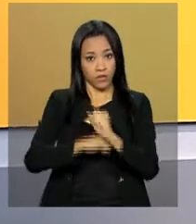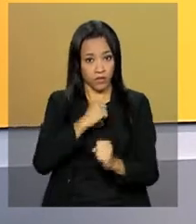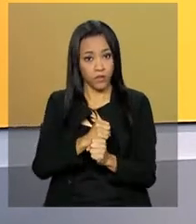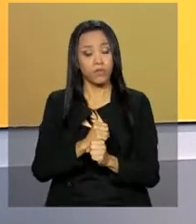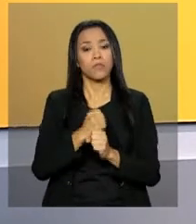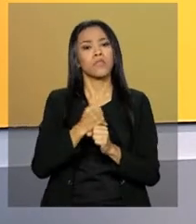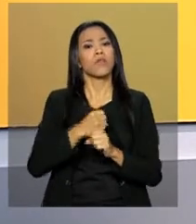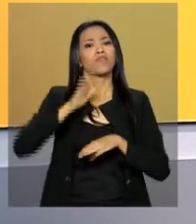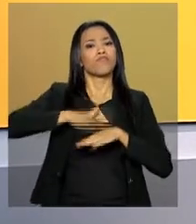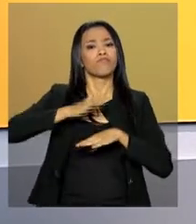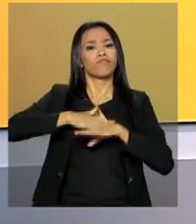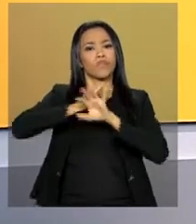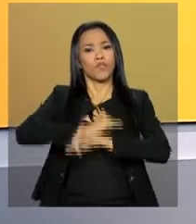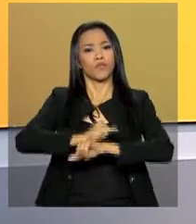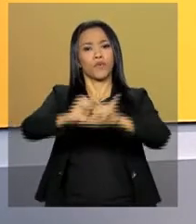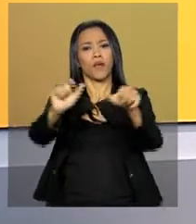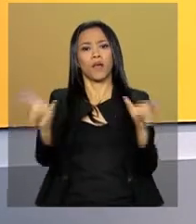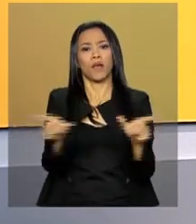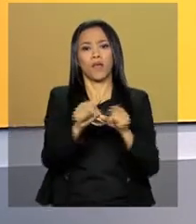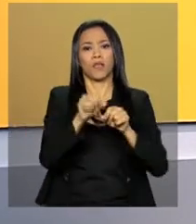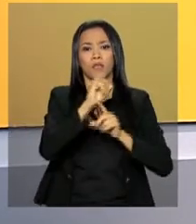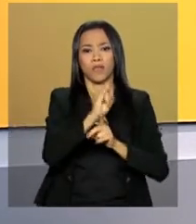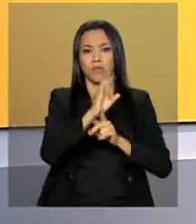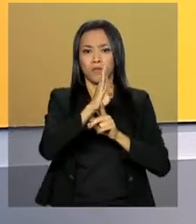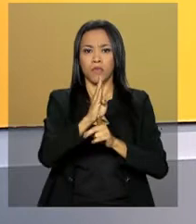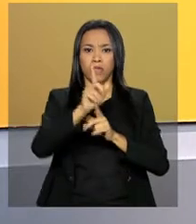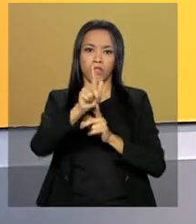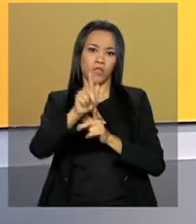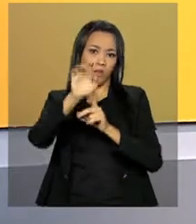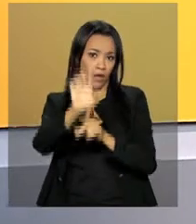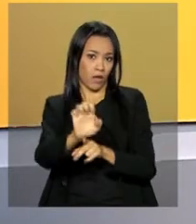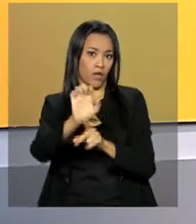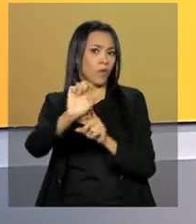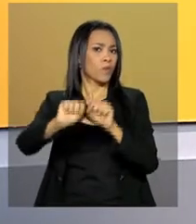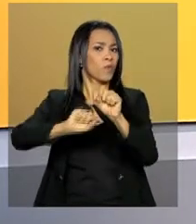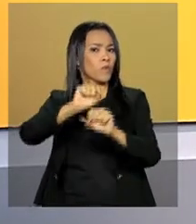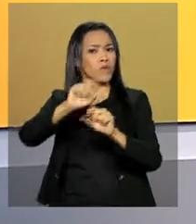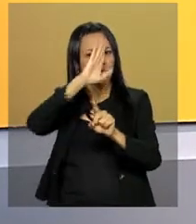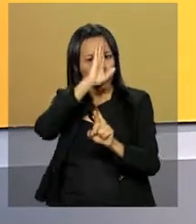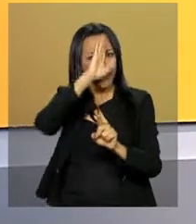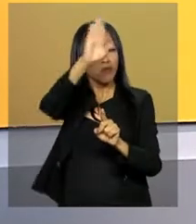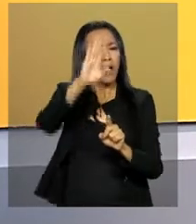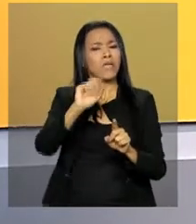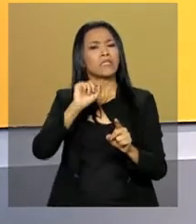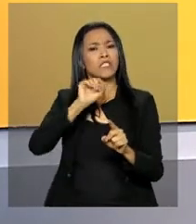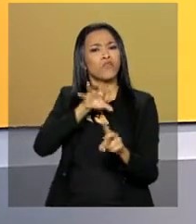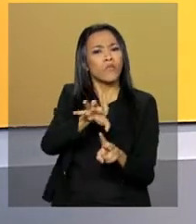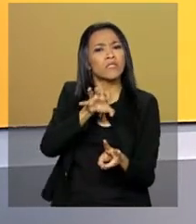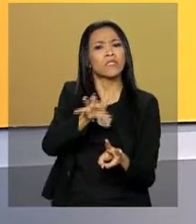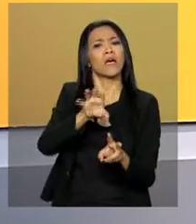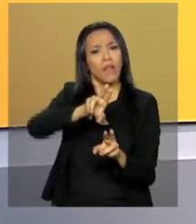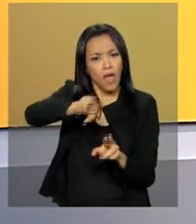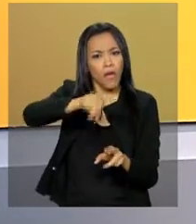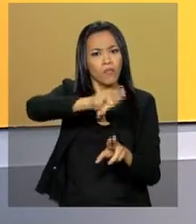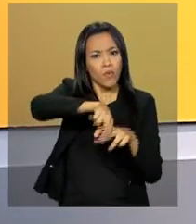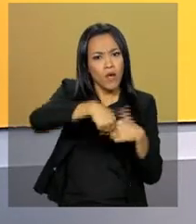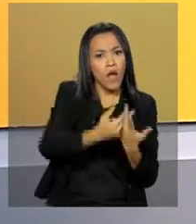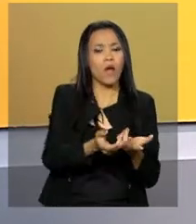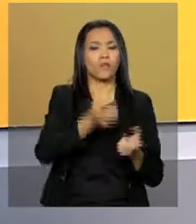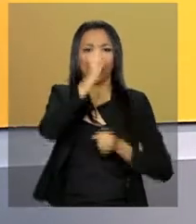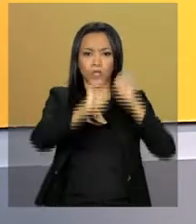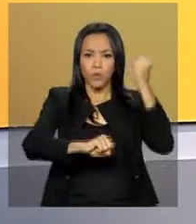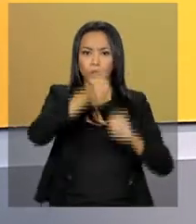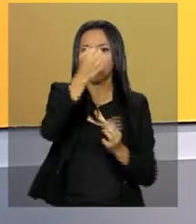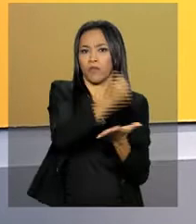dados divulgados agora há pouco pelo IBGE, as principais influências positivas vieram das indústrias de produtos